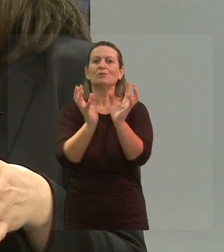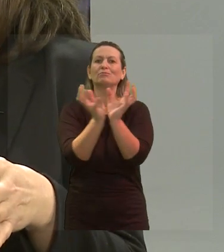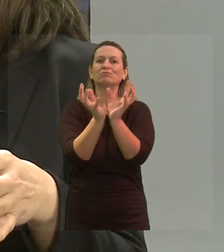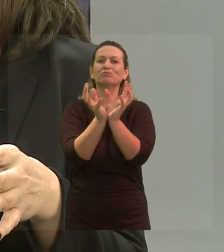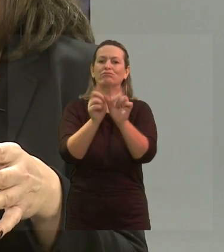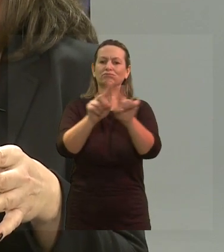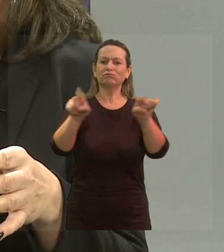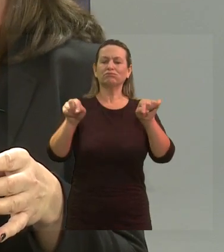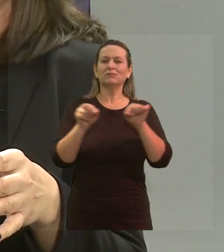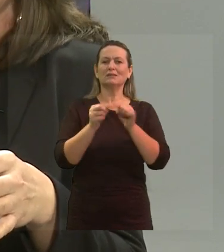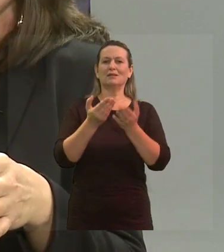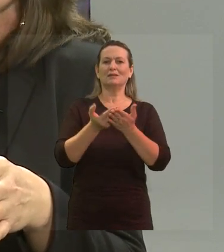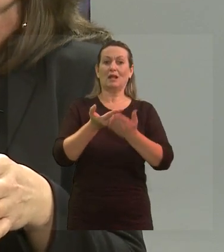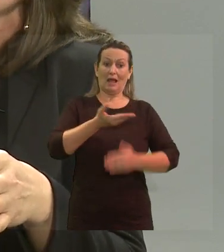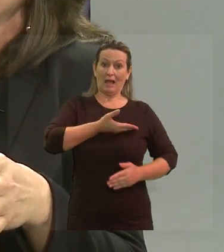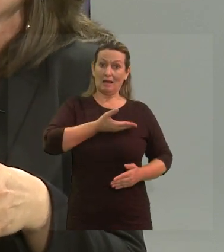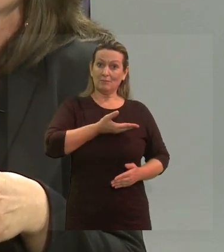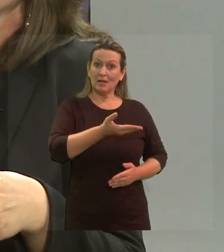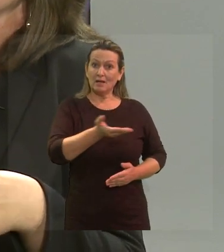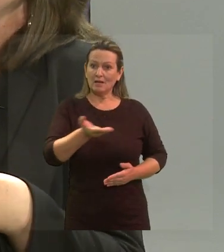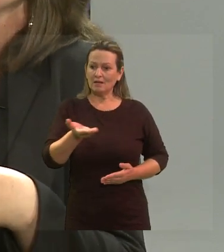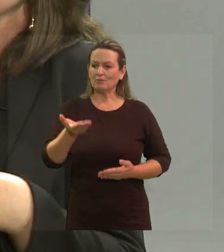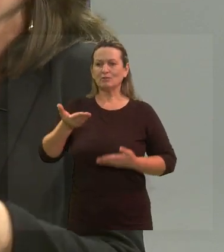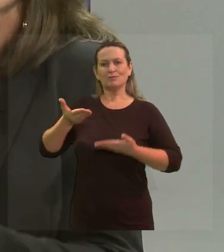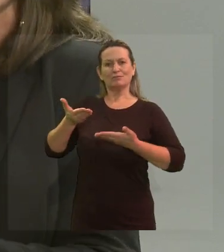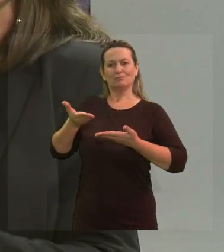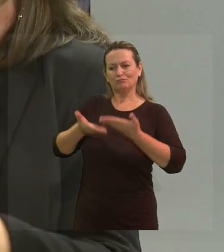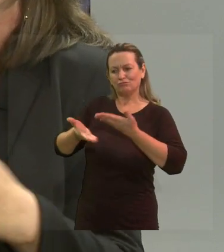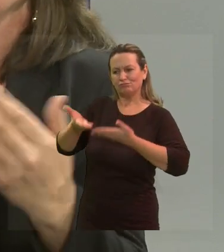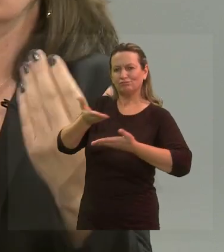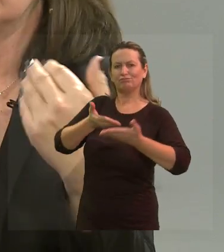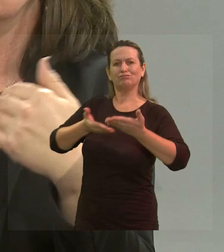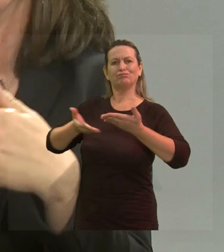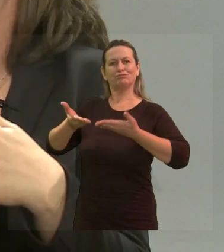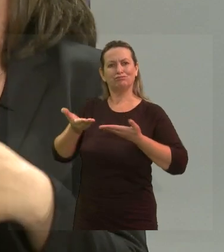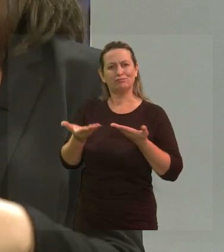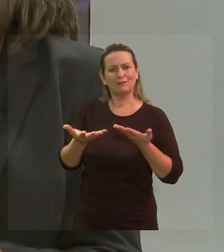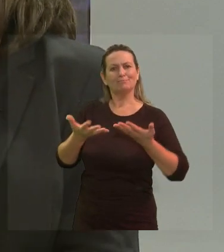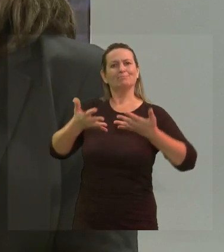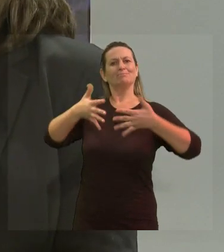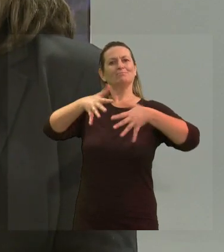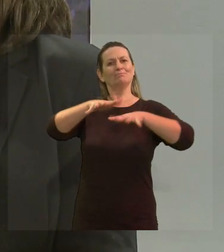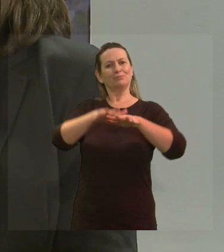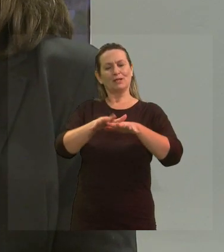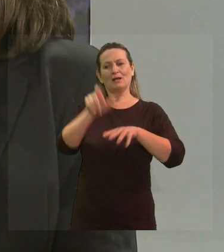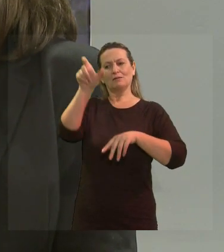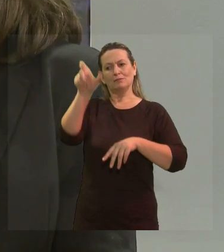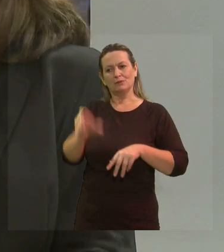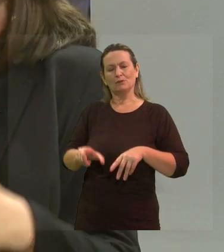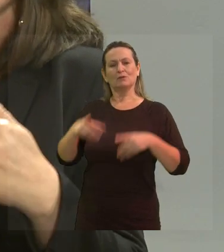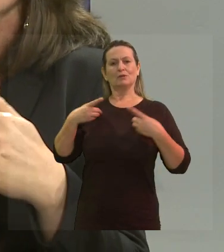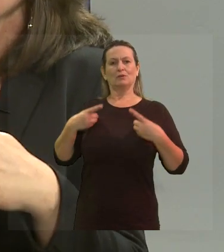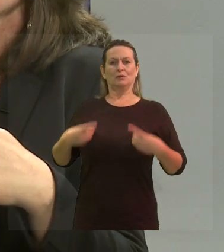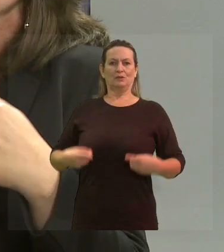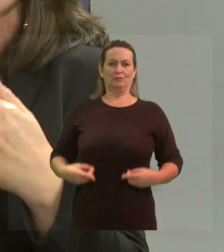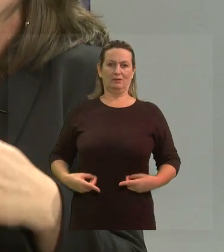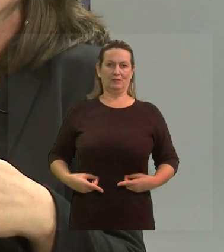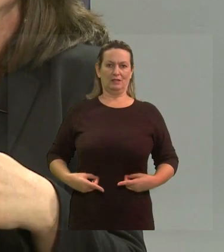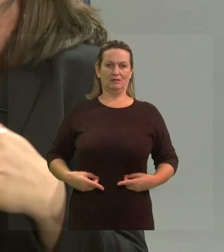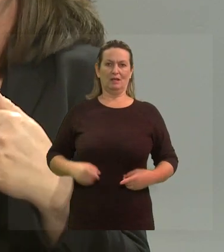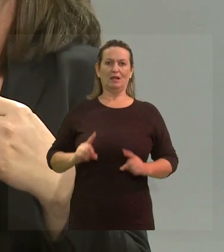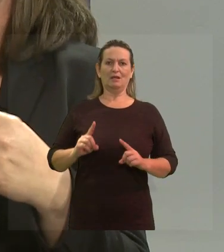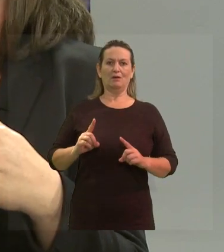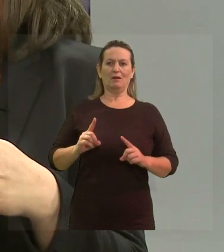próprio grupo, de que também os colegas se tornem participativos na integração desse sujeito que tem uma diferença e que não seja